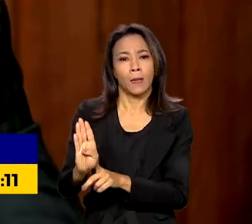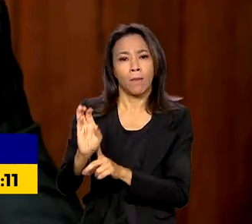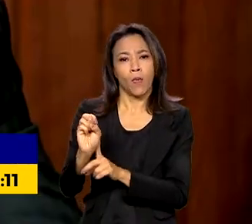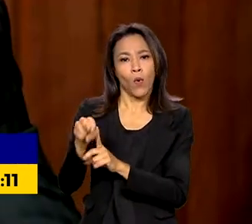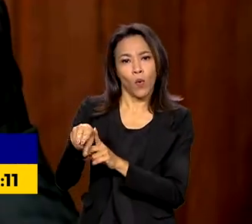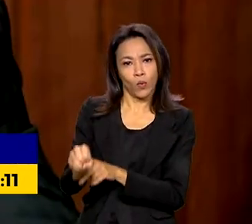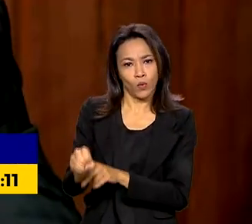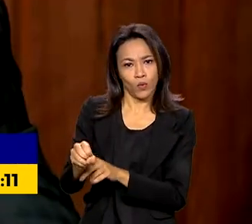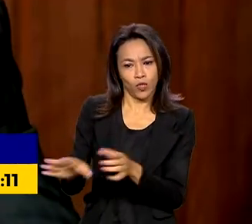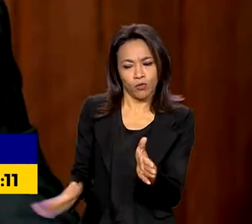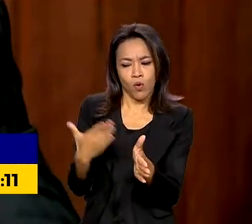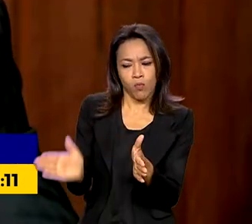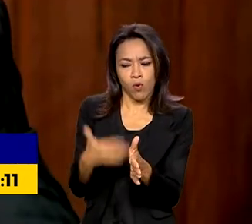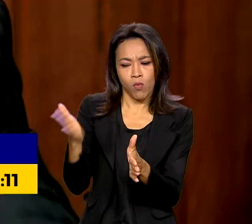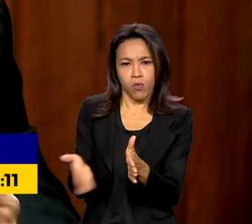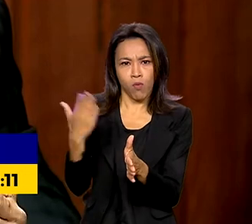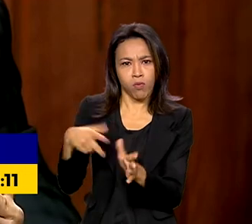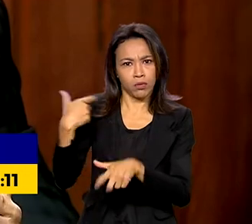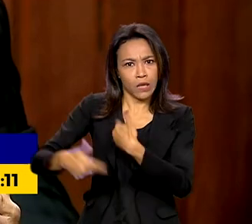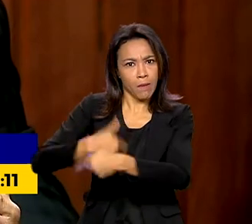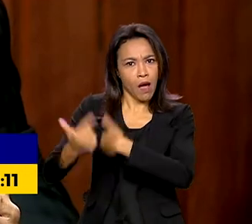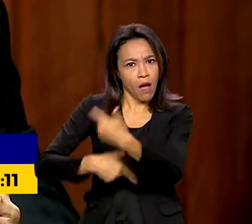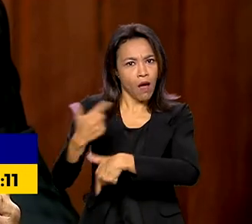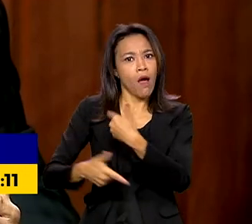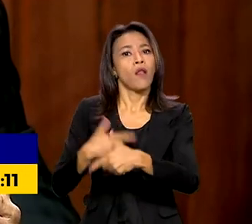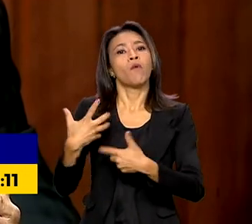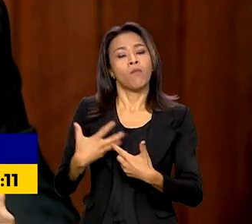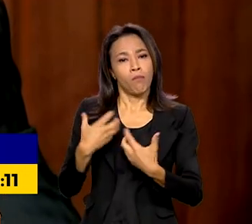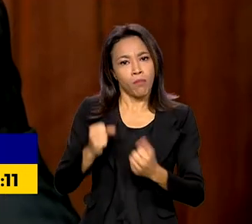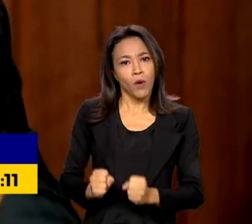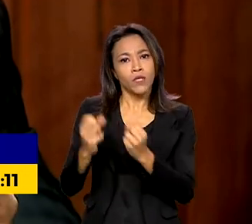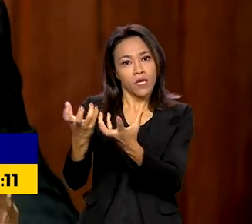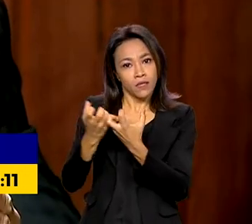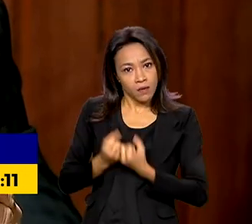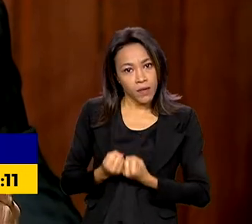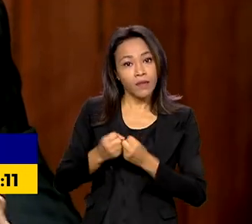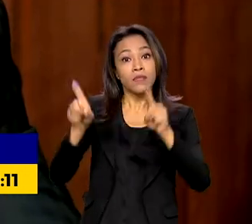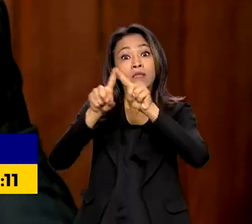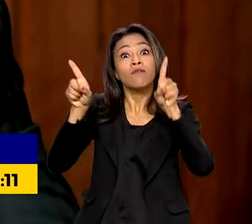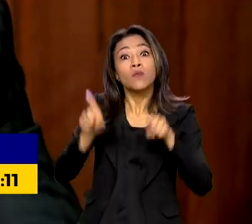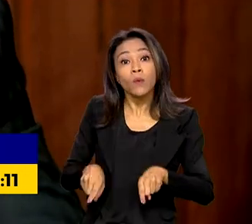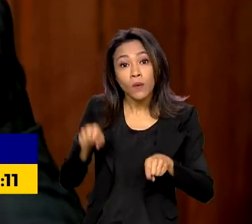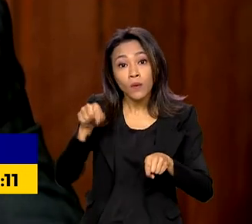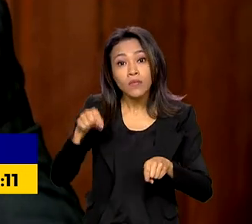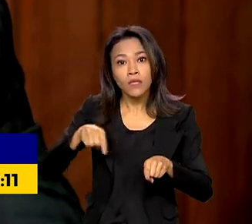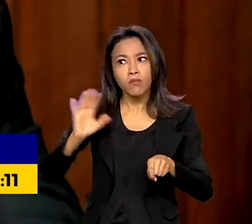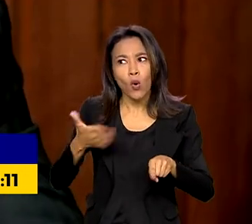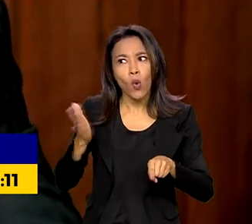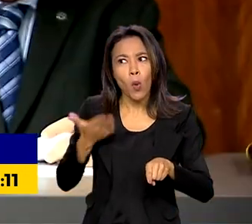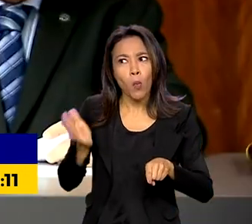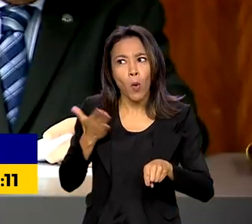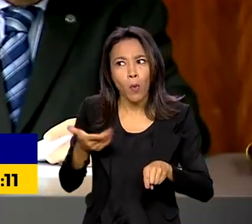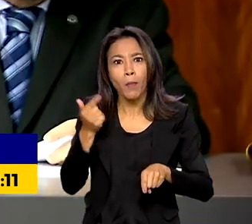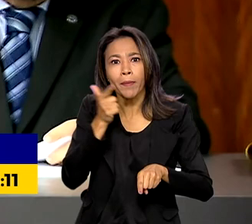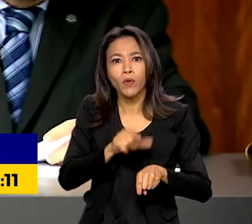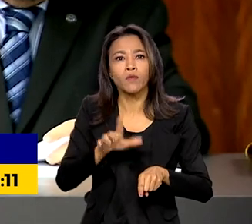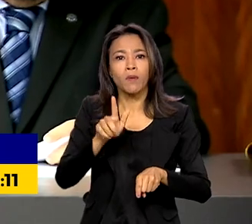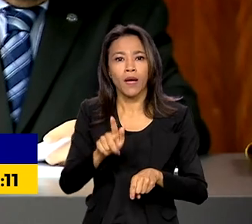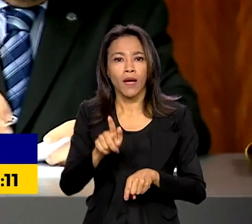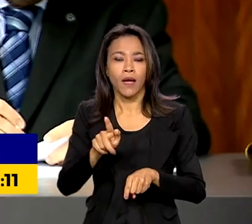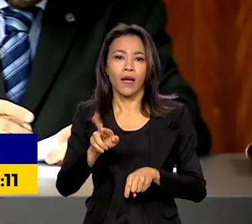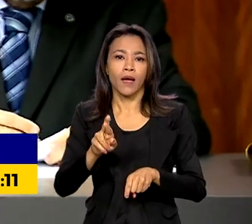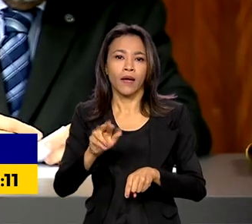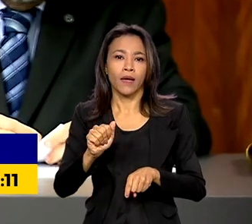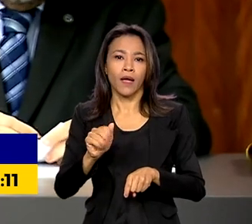Repaginada, a gratificação poderá ser recebida por servidores que ampliarem sua produção diária. De acordo com o